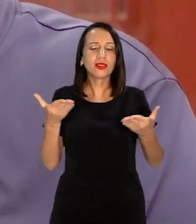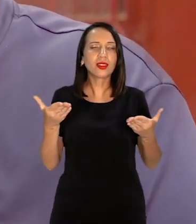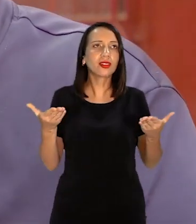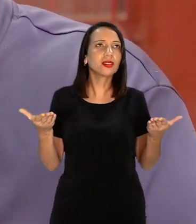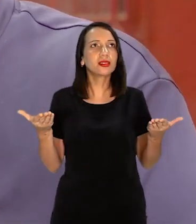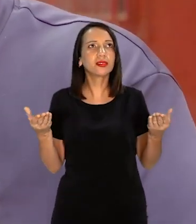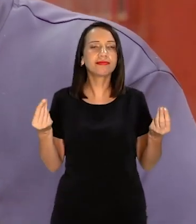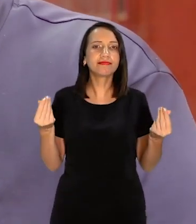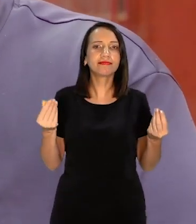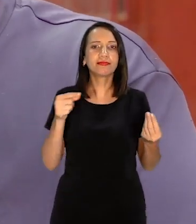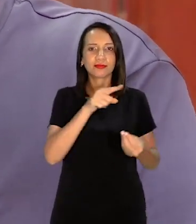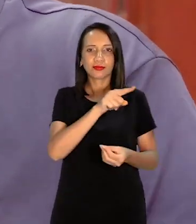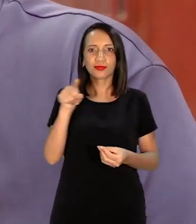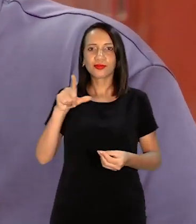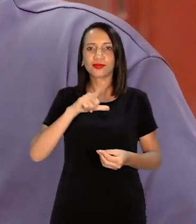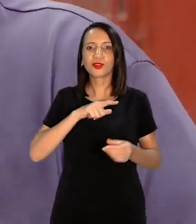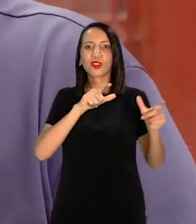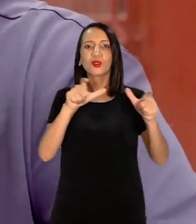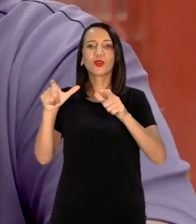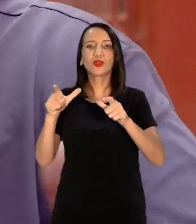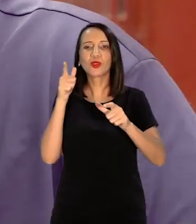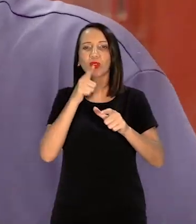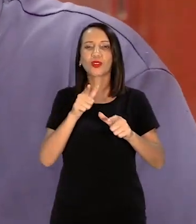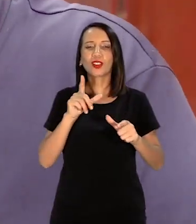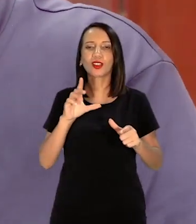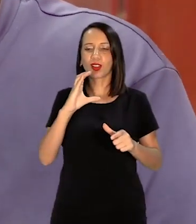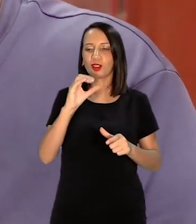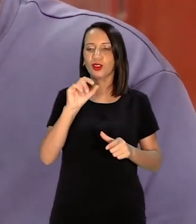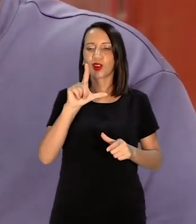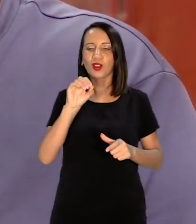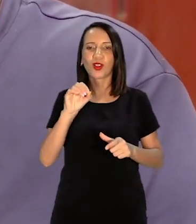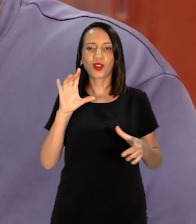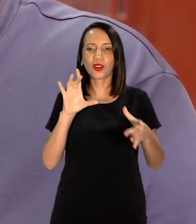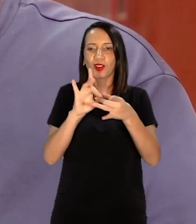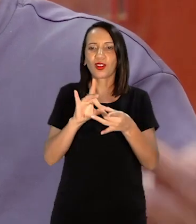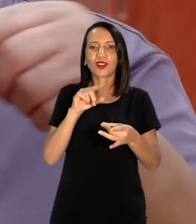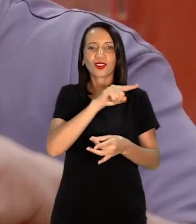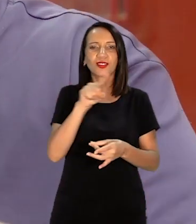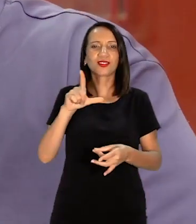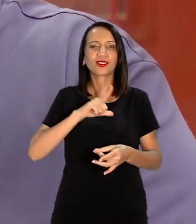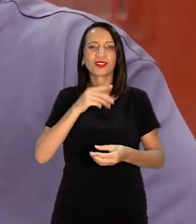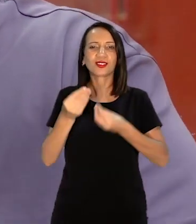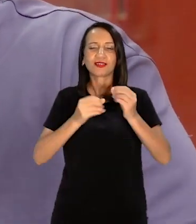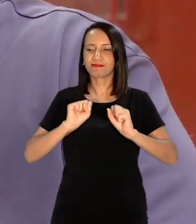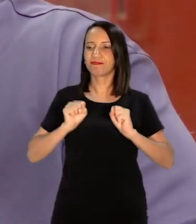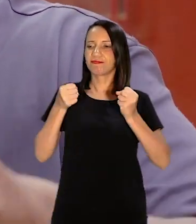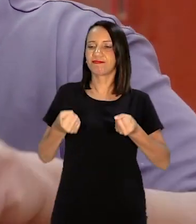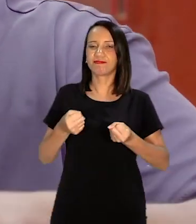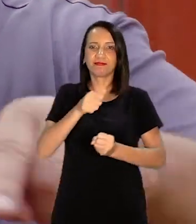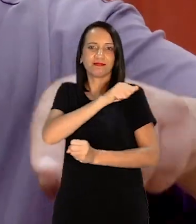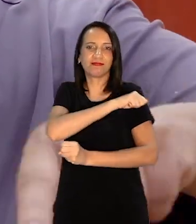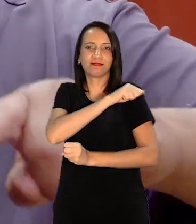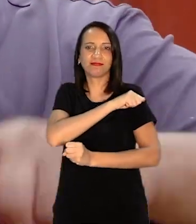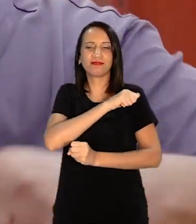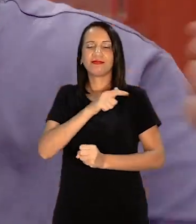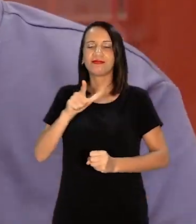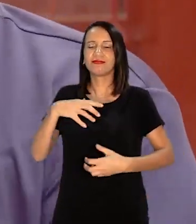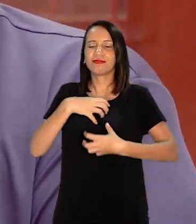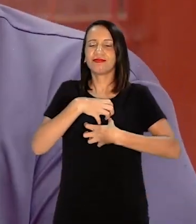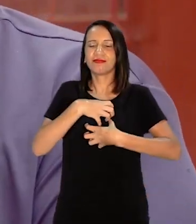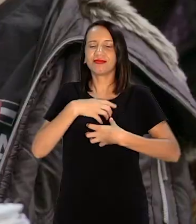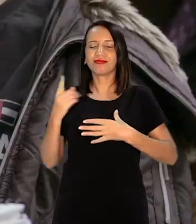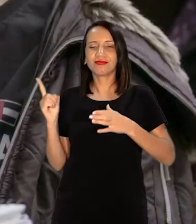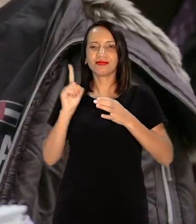você... Onde é que eu colo tudo, né? É o quê? Você empoderar o aluno para ele sentir